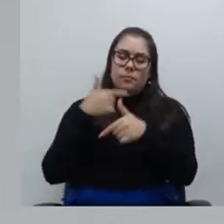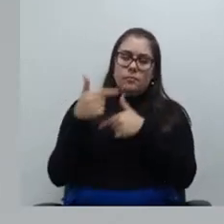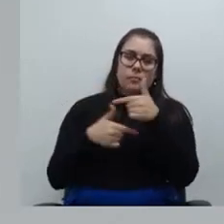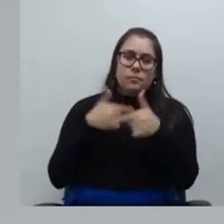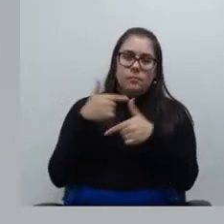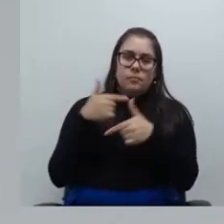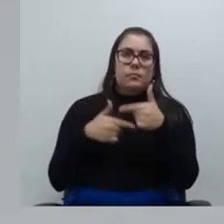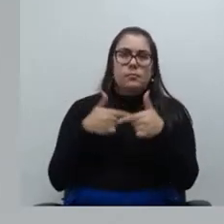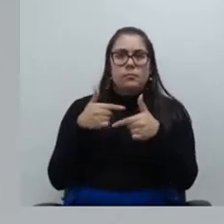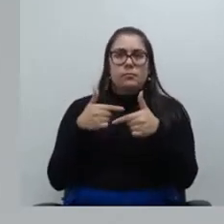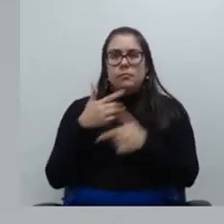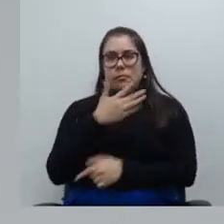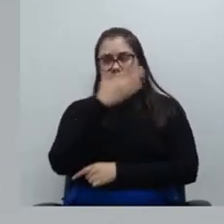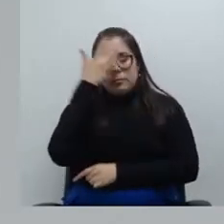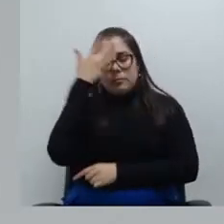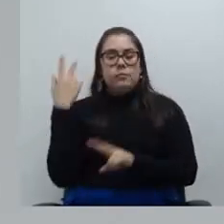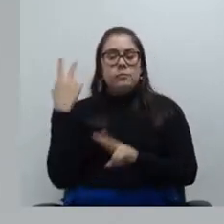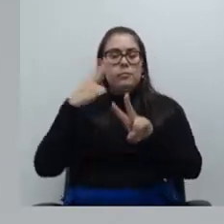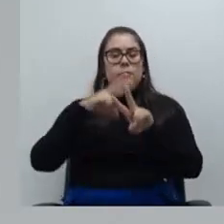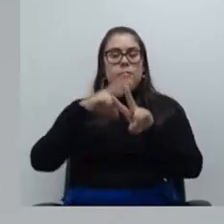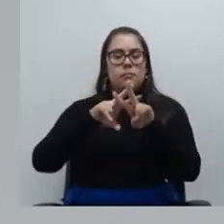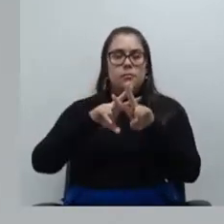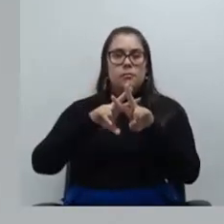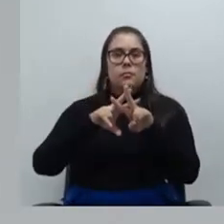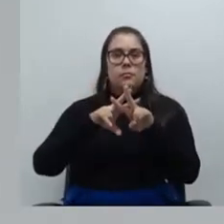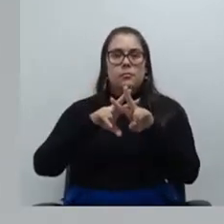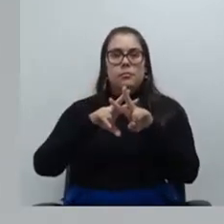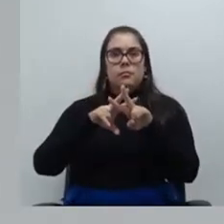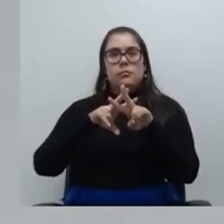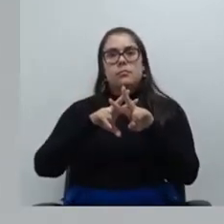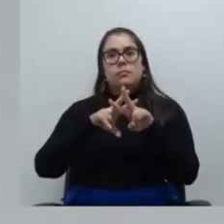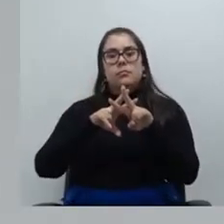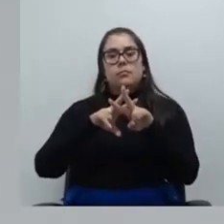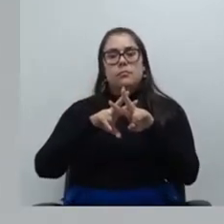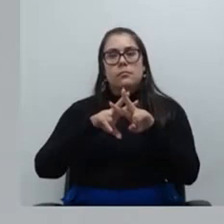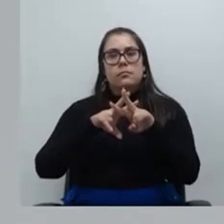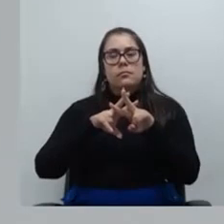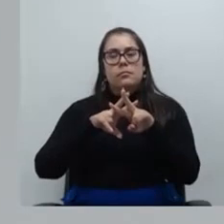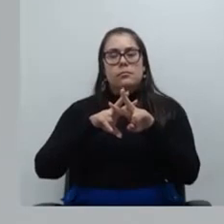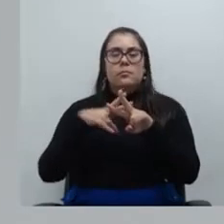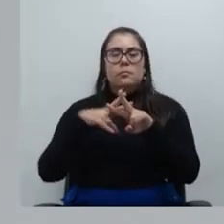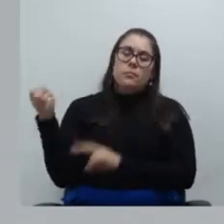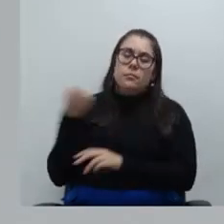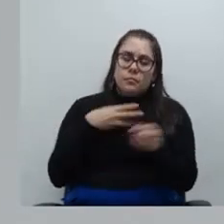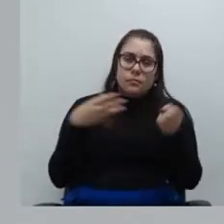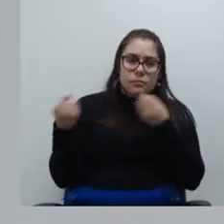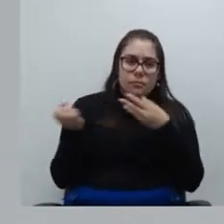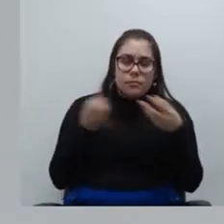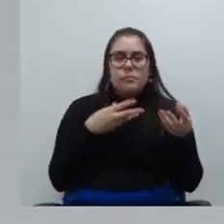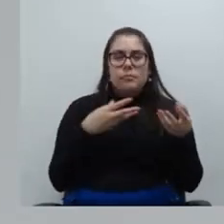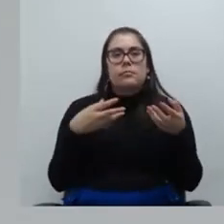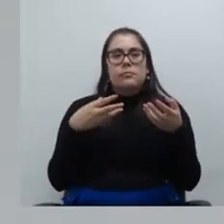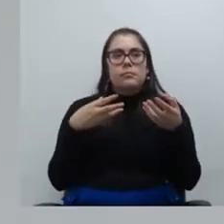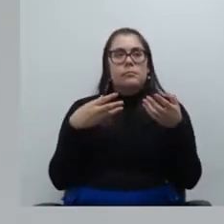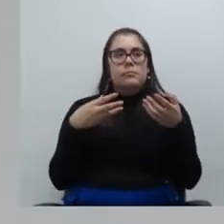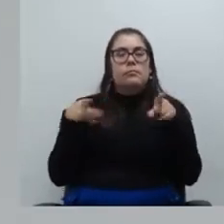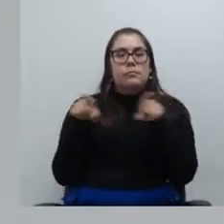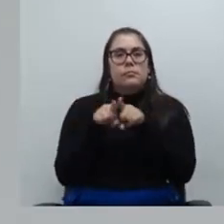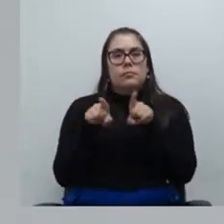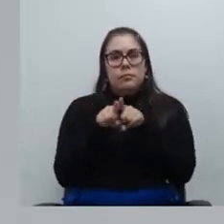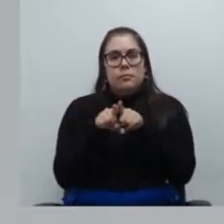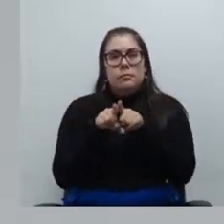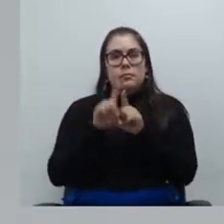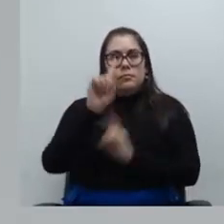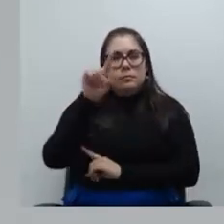as pessoas presas também a possibilidade de inscrição dos novos e vão ser também nas atividades agora